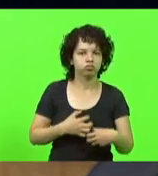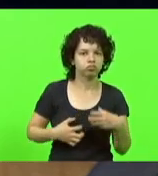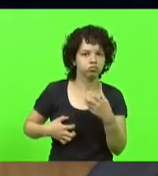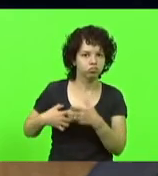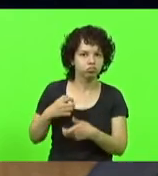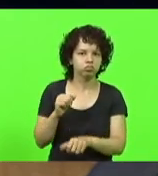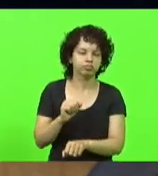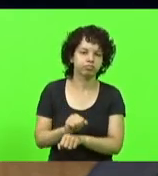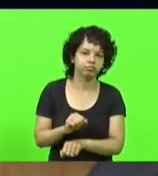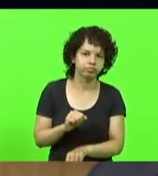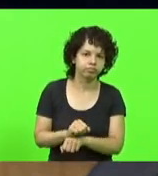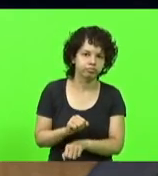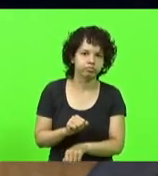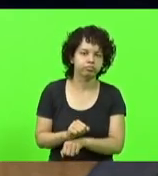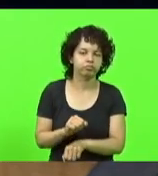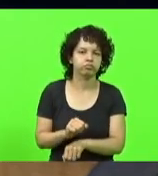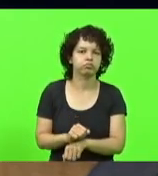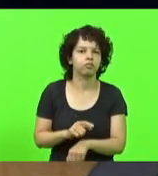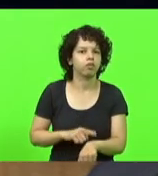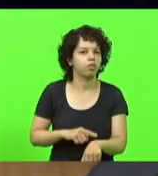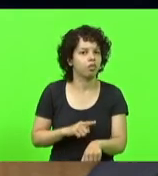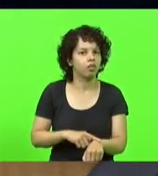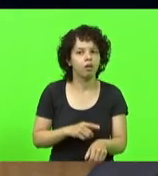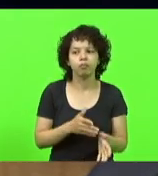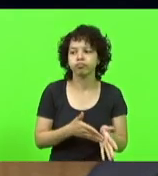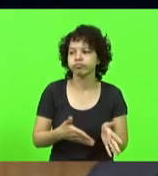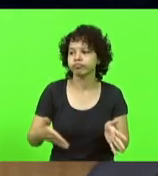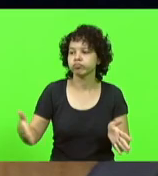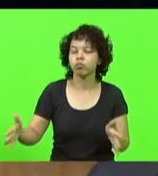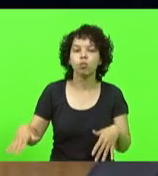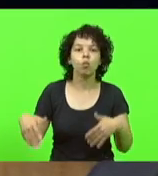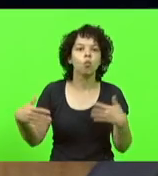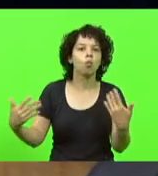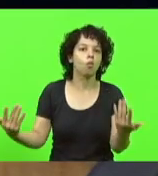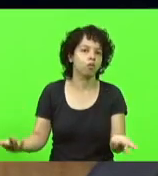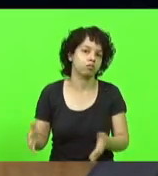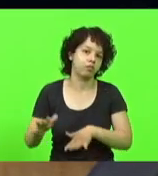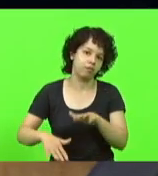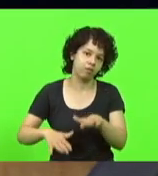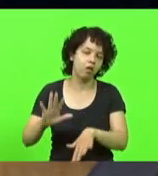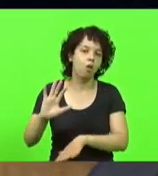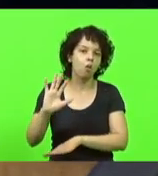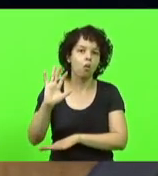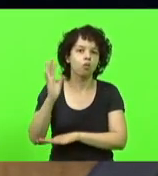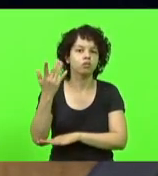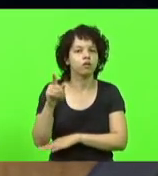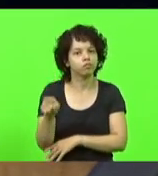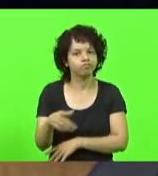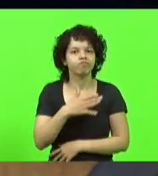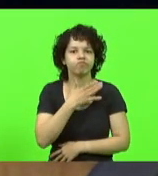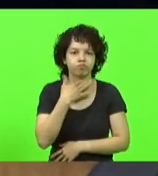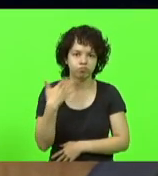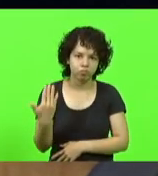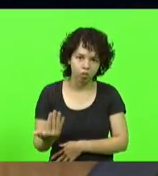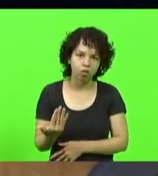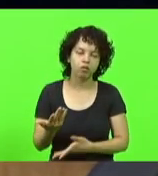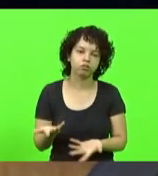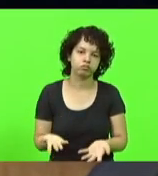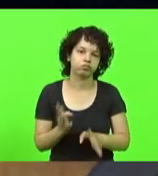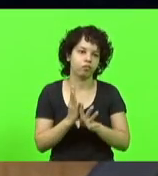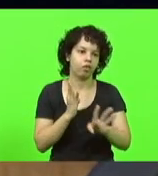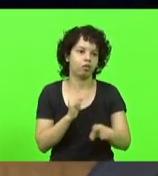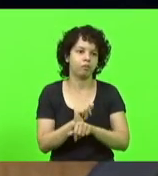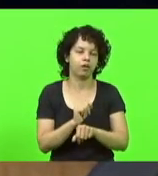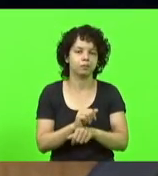espera por tempo indeterminado e às vezes, até mesmo, como foi citado aqui, chegando a falecer na fila de